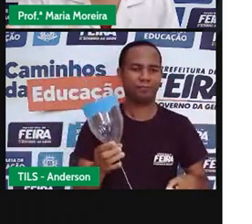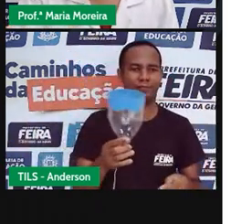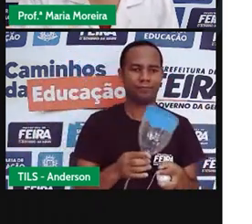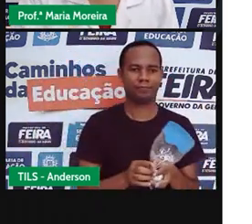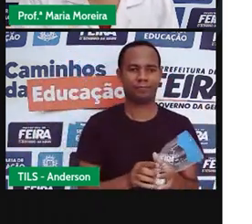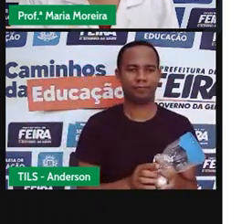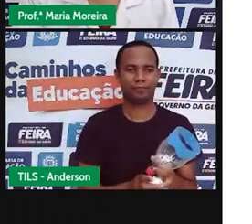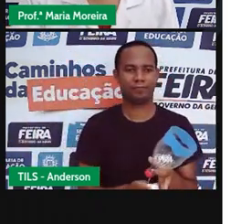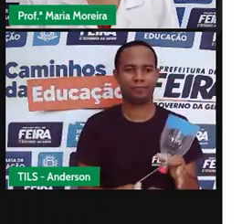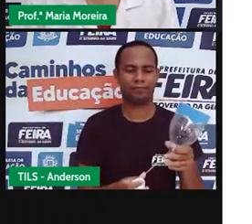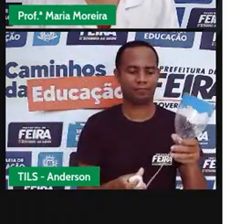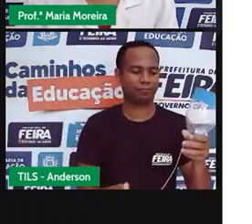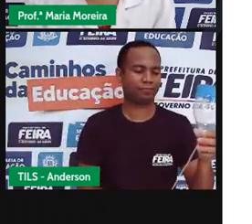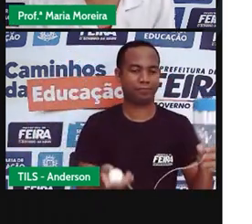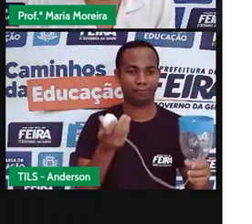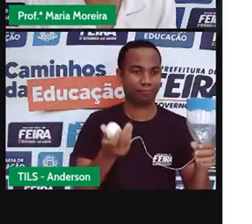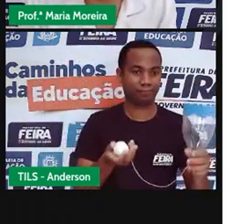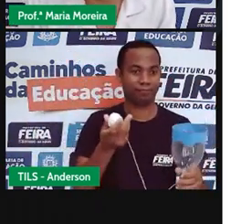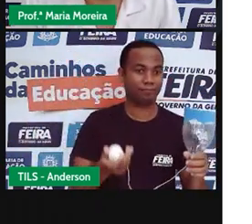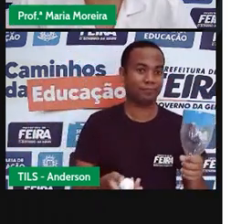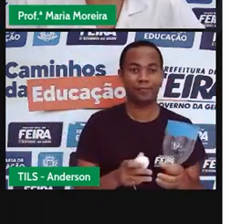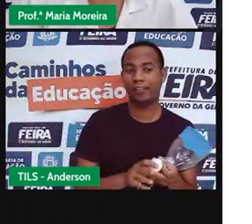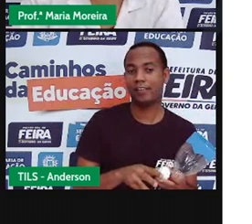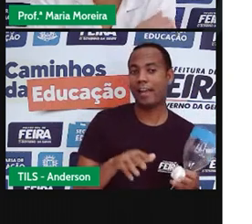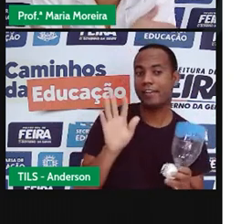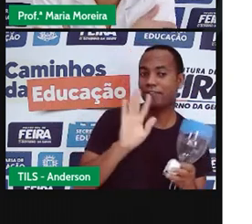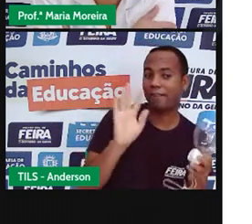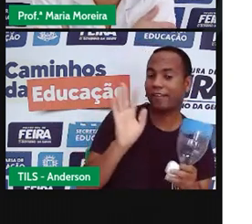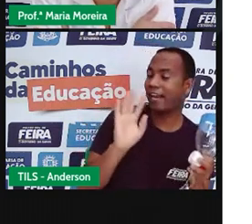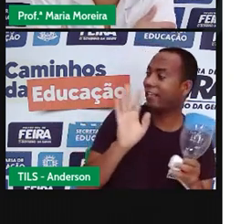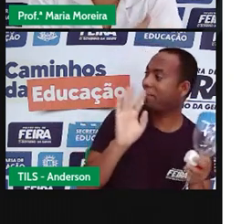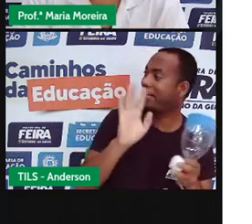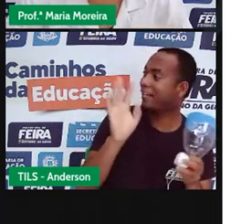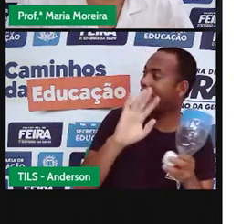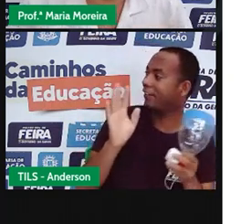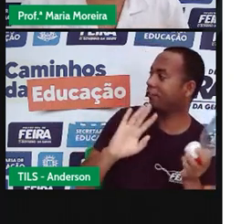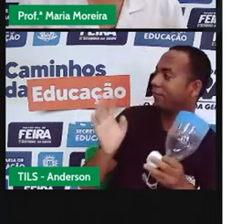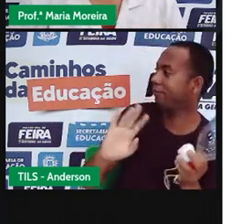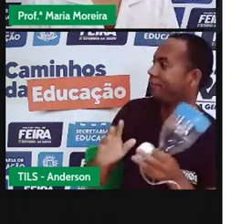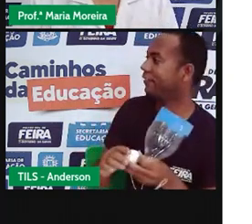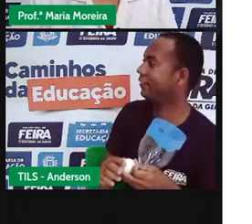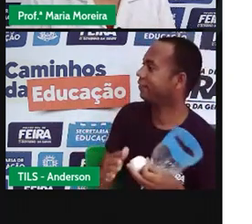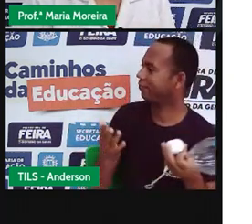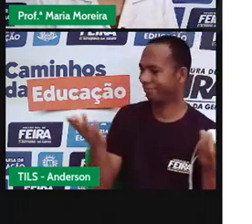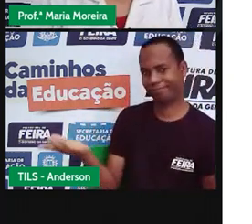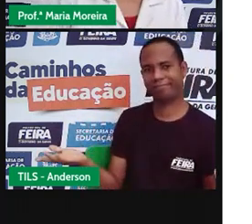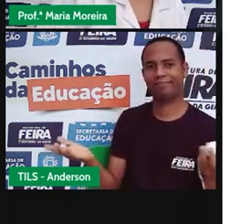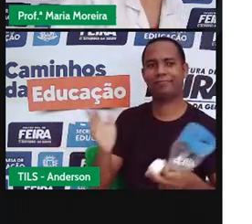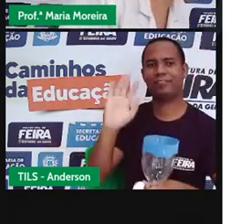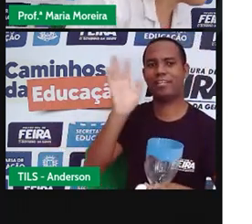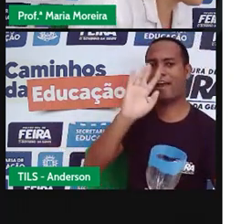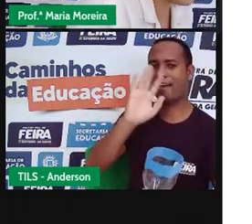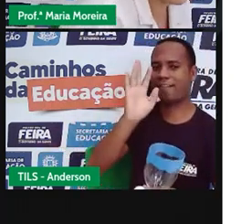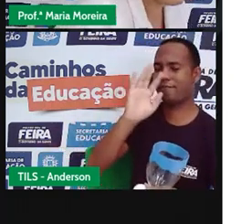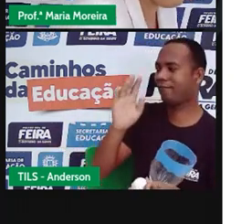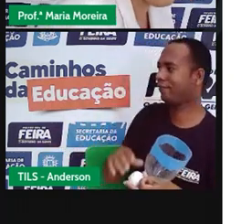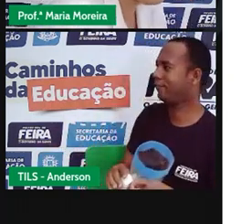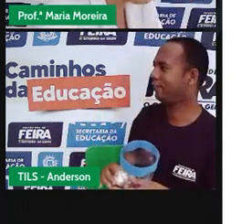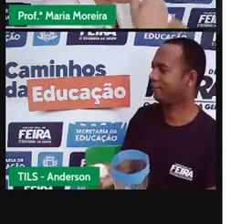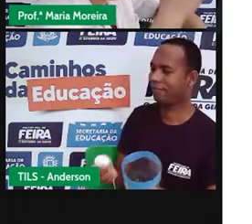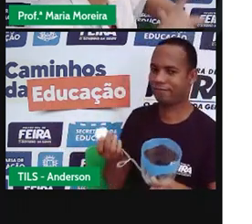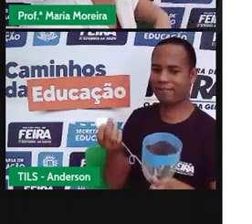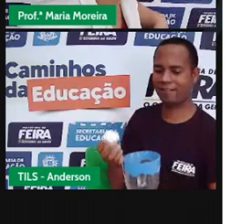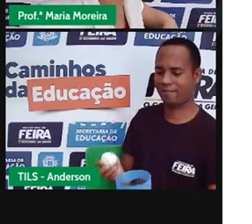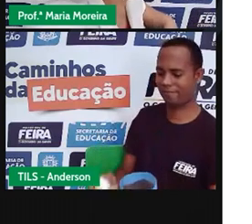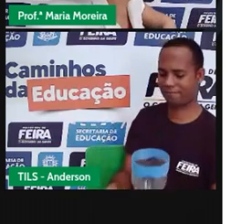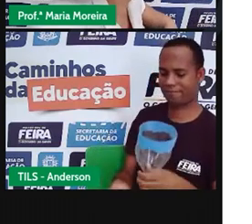um beijo da Pró-Maria, um beijo de Anderson, um abraço bem apertado. E a gente vai ficar aqui brincando. Bora, Anderson. E